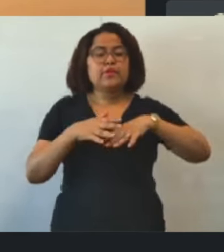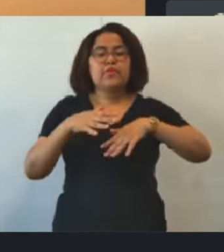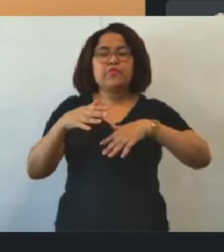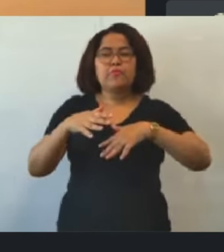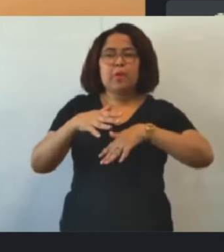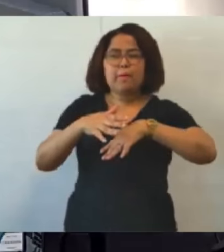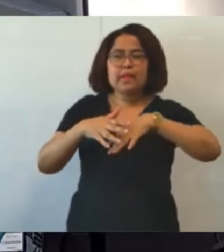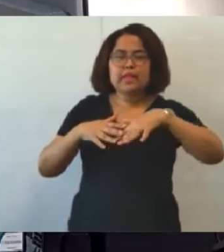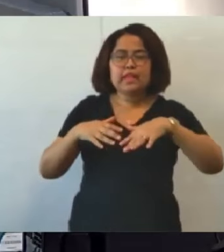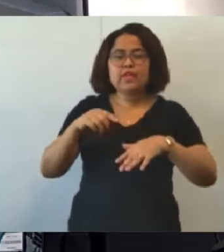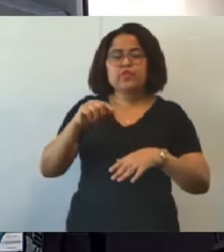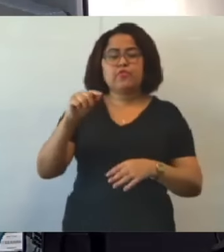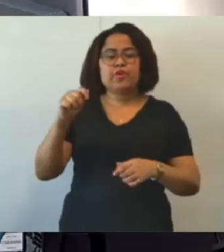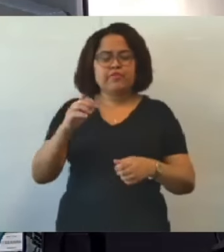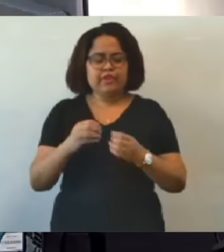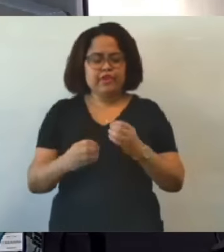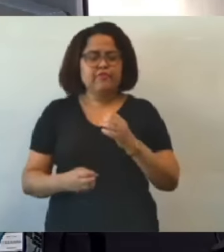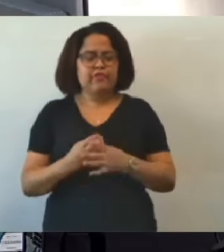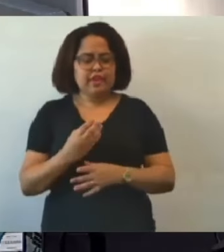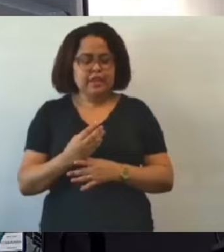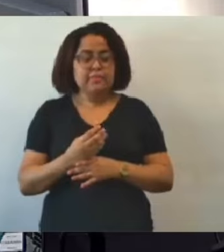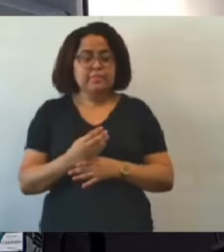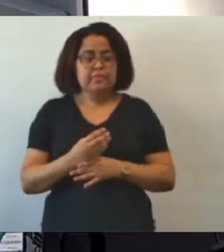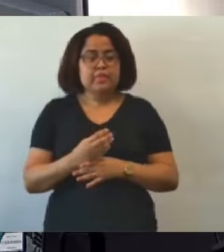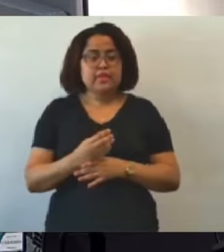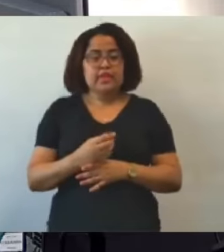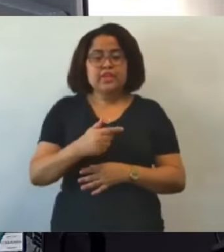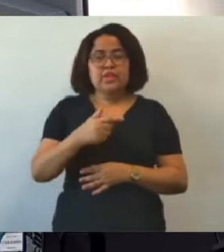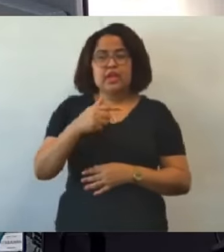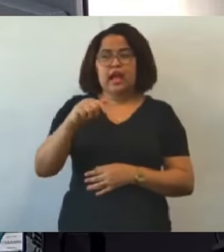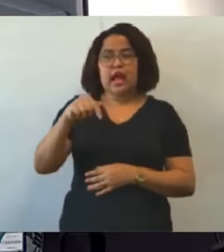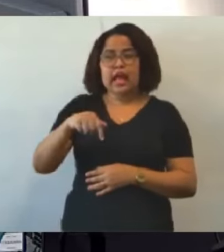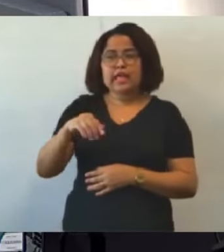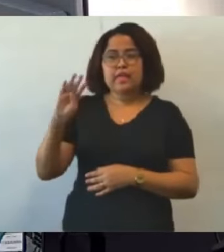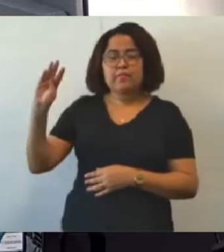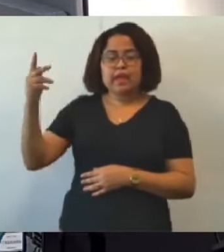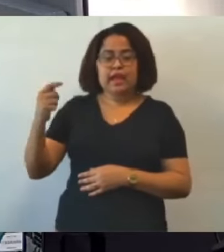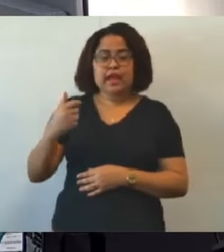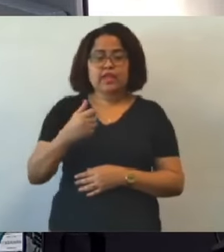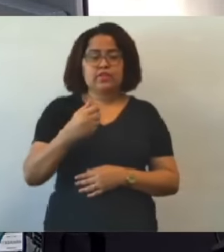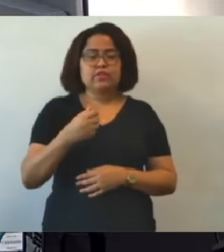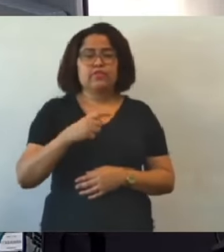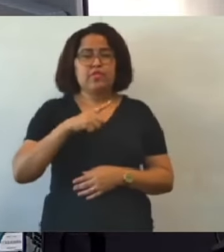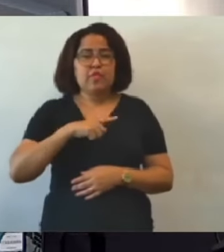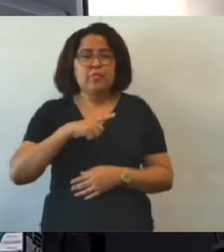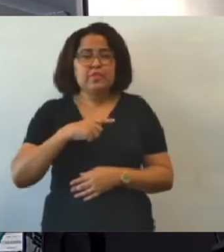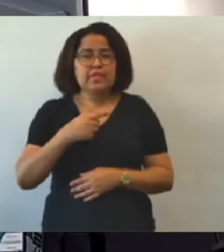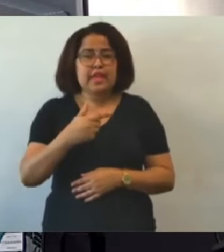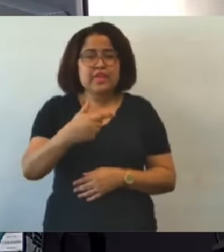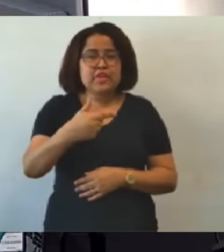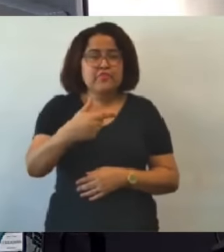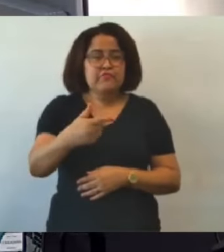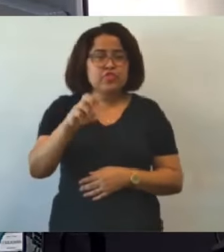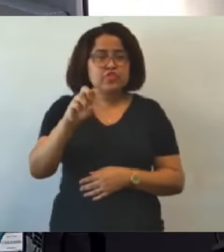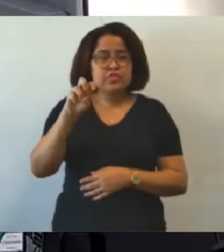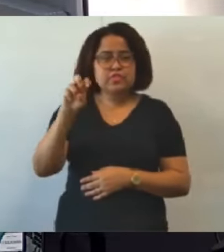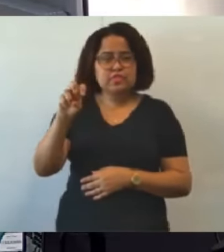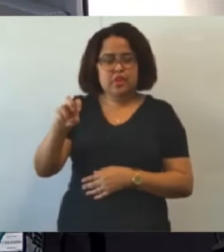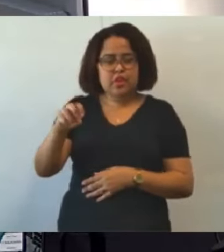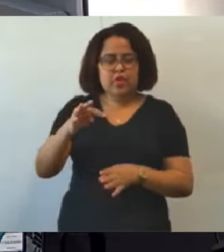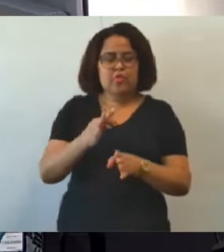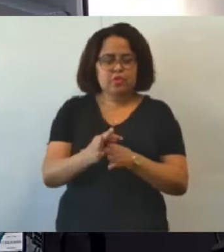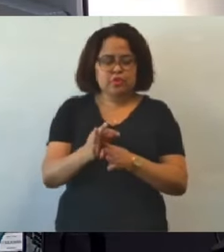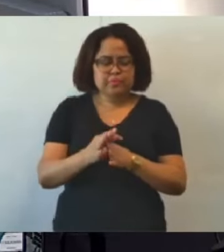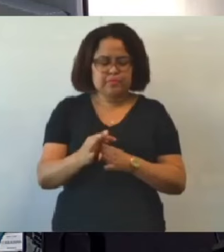em Belo Horizonte, nós teríamos que ter no total de 25 conselhos tutelares. O Barreiro, hoje, deveria ter